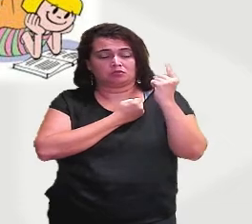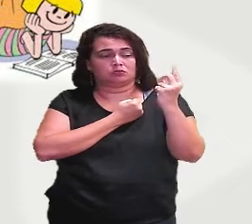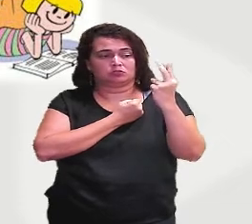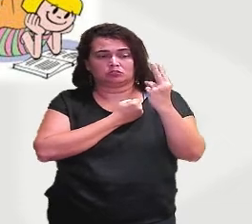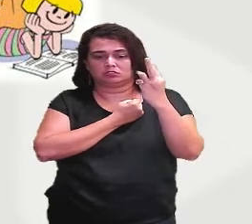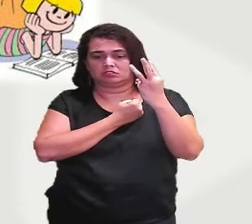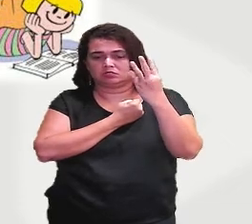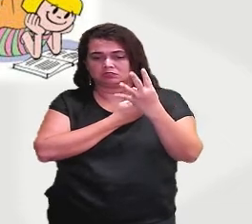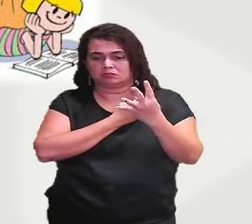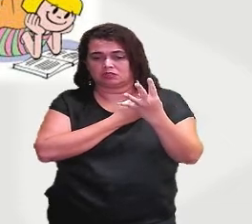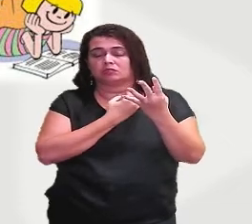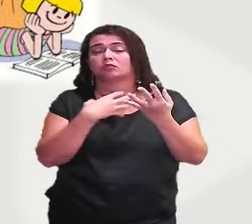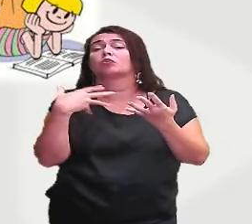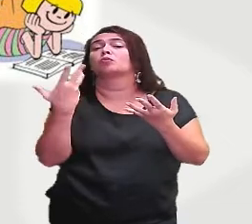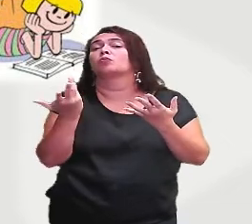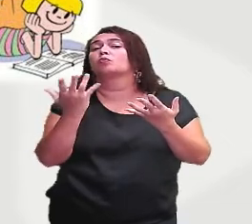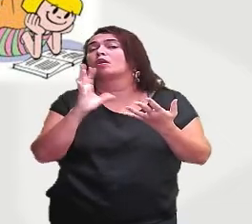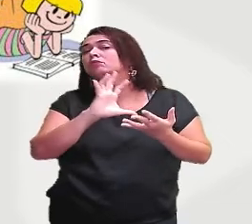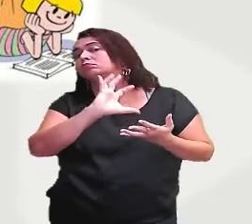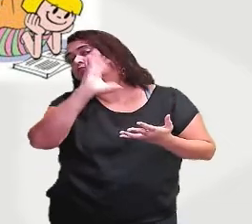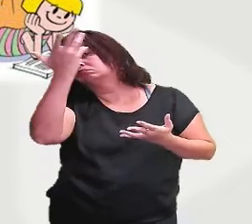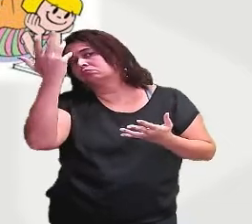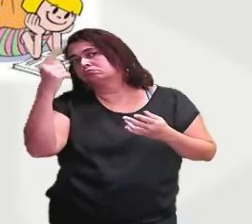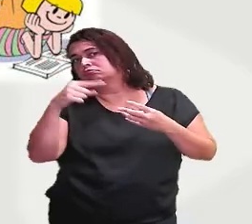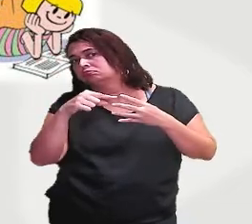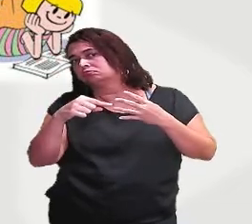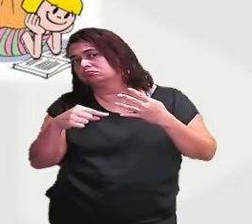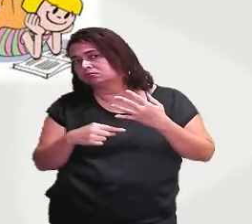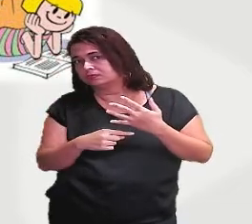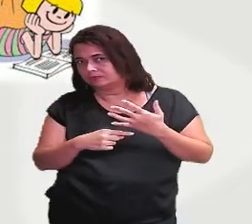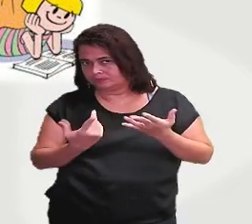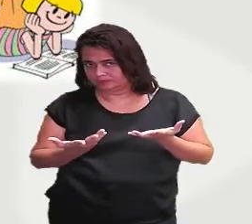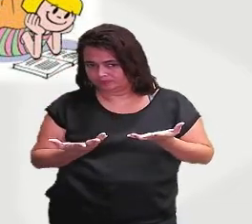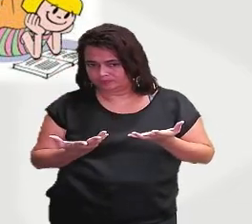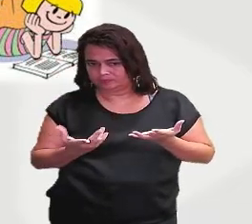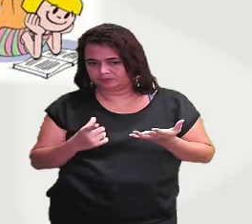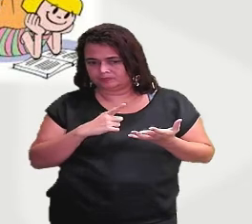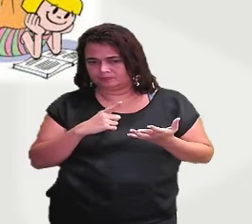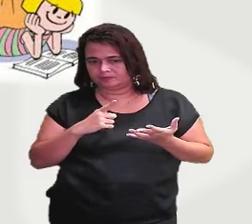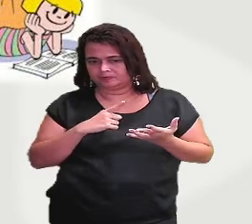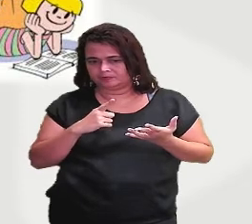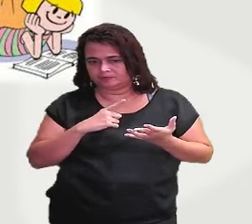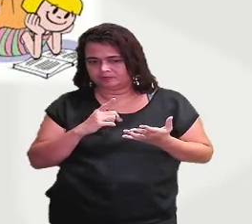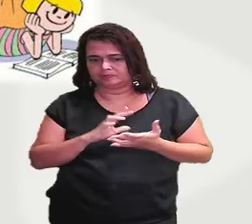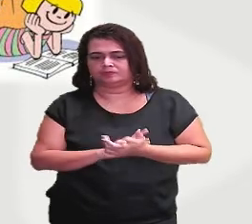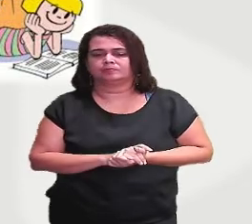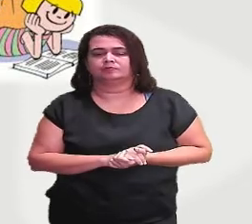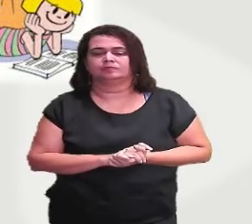estabelecidas pelas preposições destacadas abaixo, de acordo com o seguinte código.